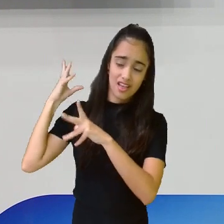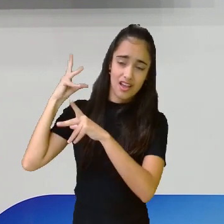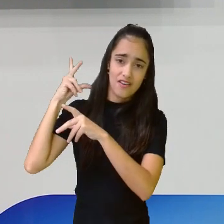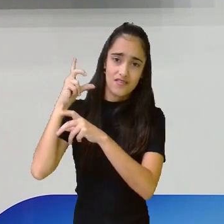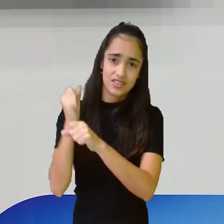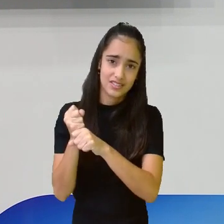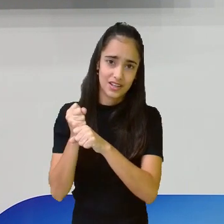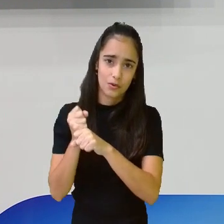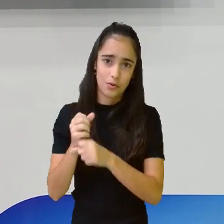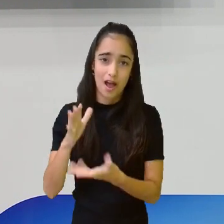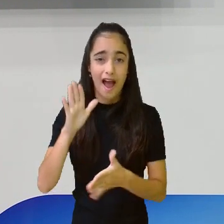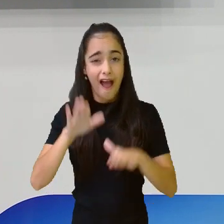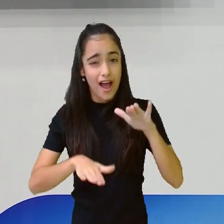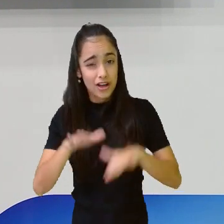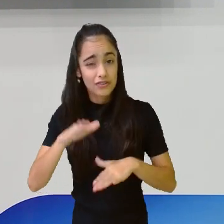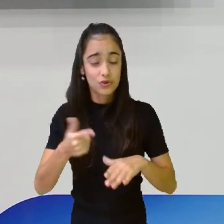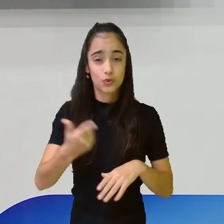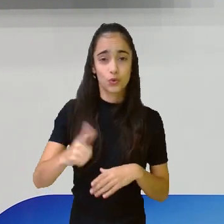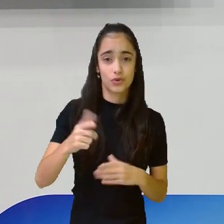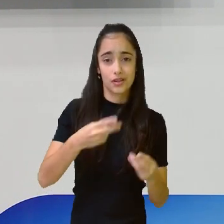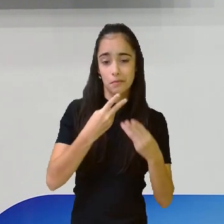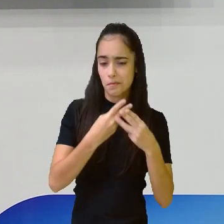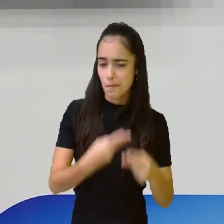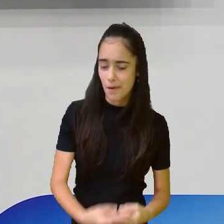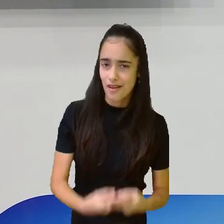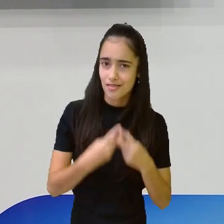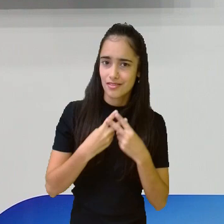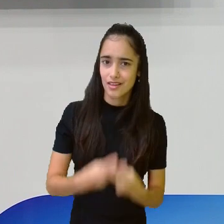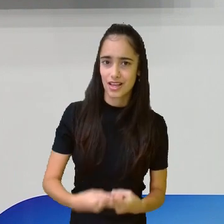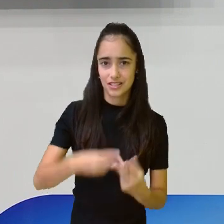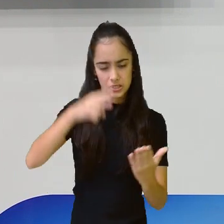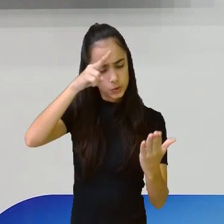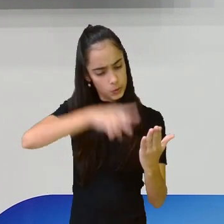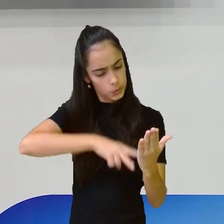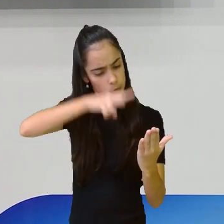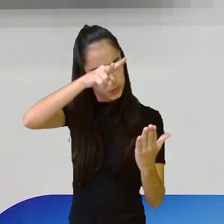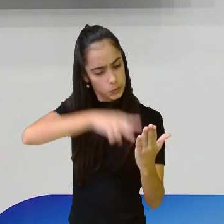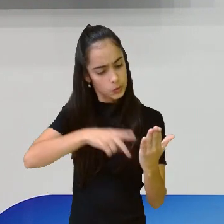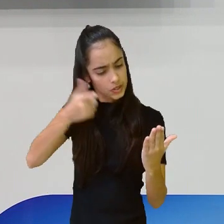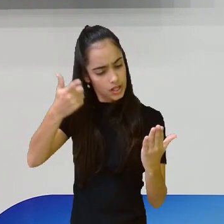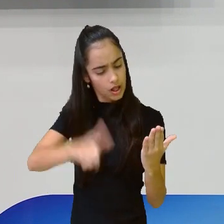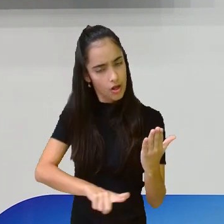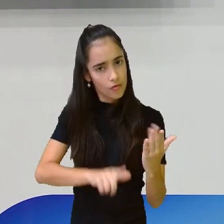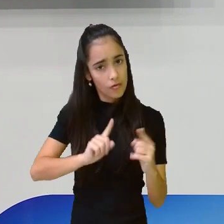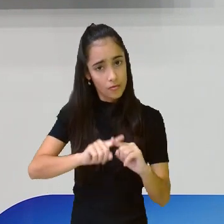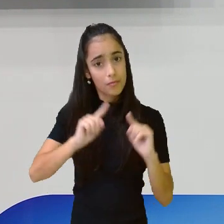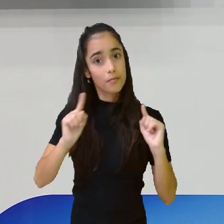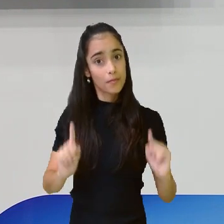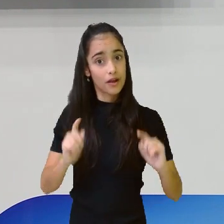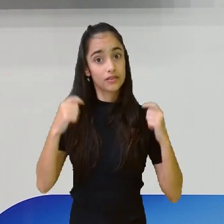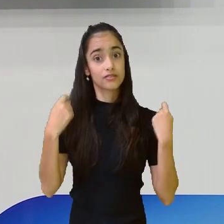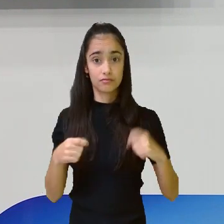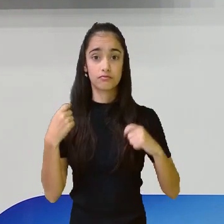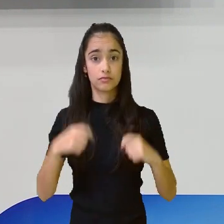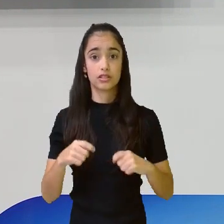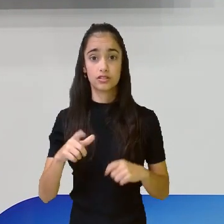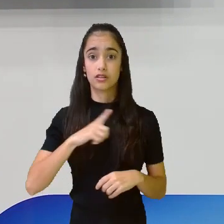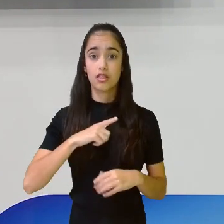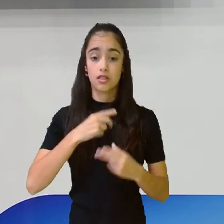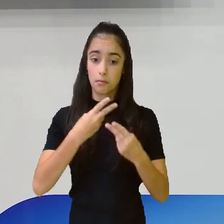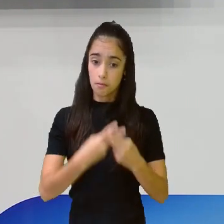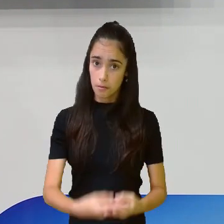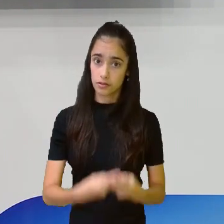de reler, de você corrigir, mas precisa de paciência aí com você, com o seu aprendizado.